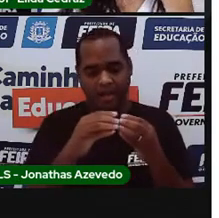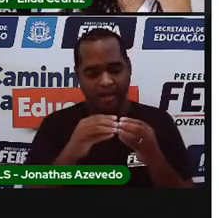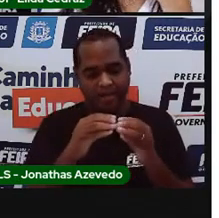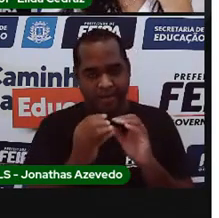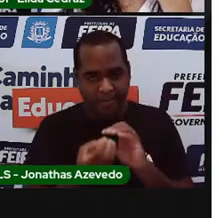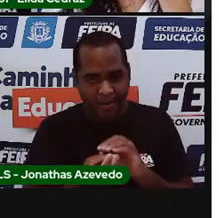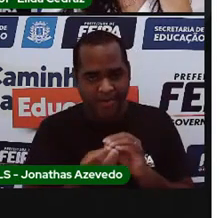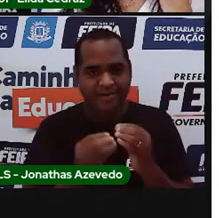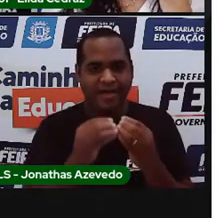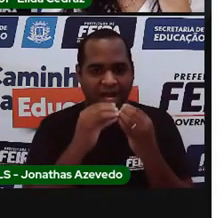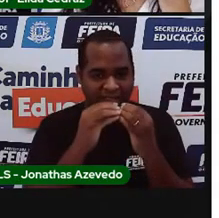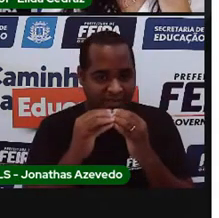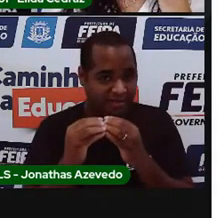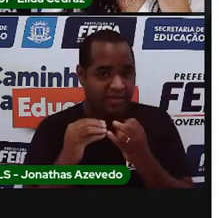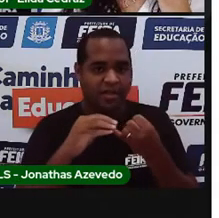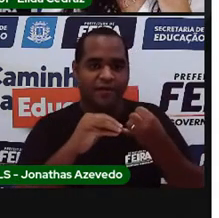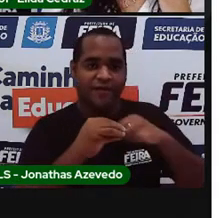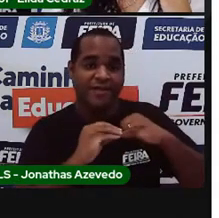Feijoada?